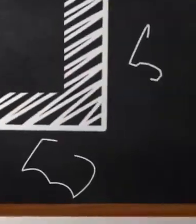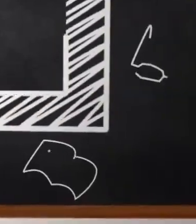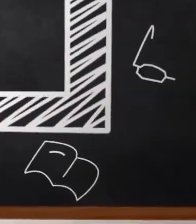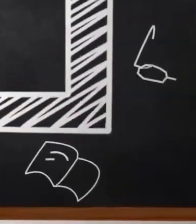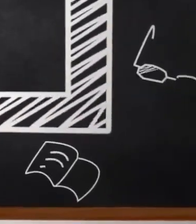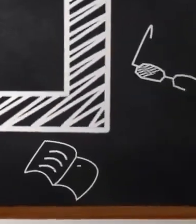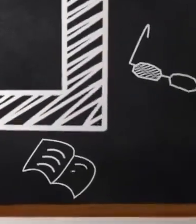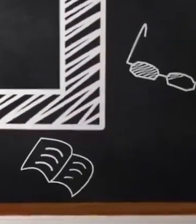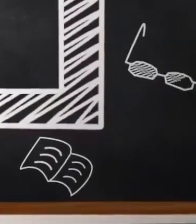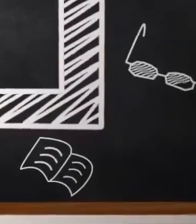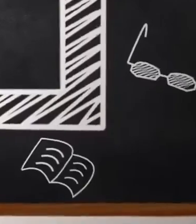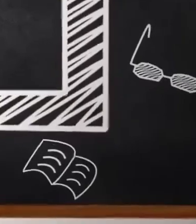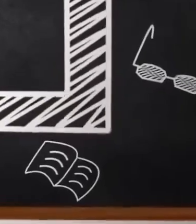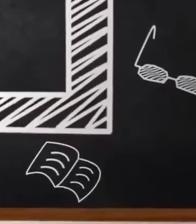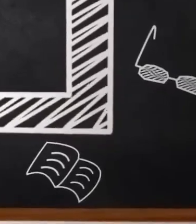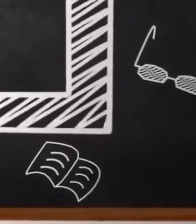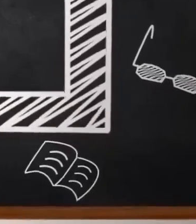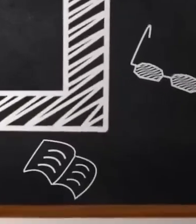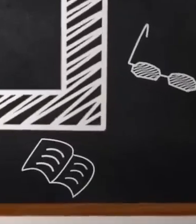Transcrição Legendas por Quintena Coelho